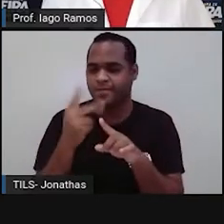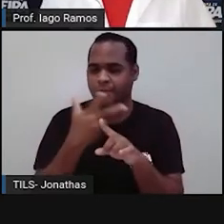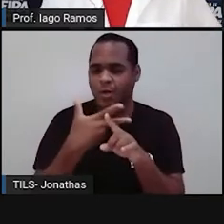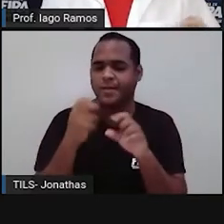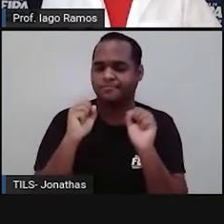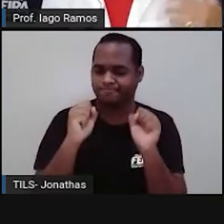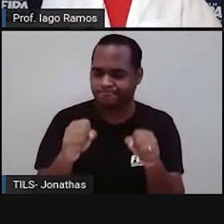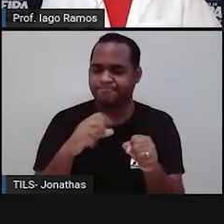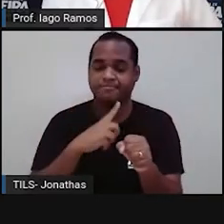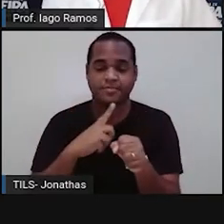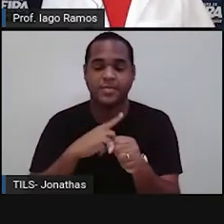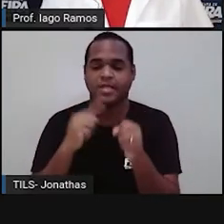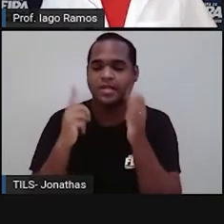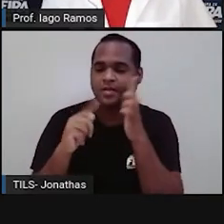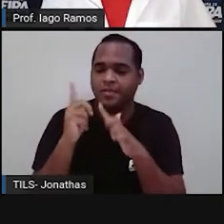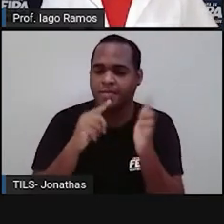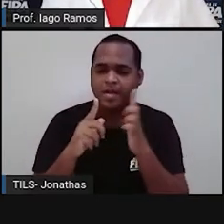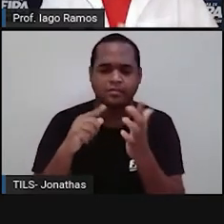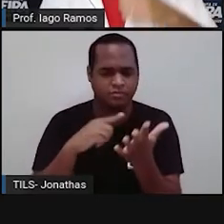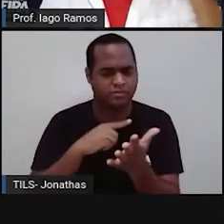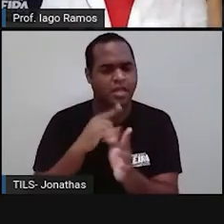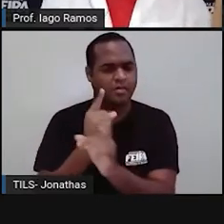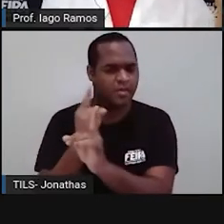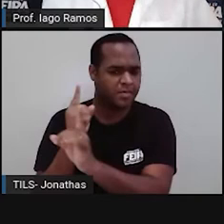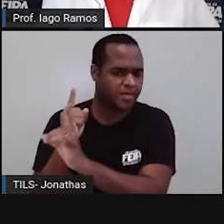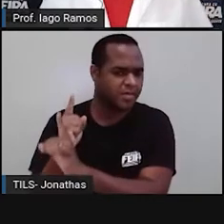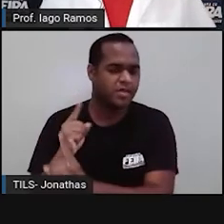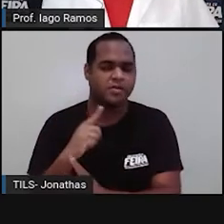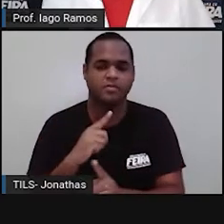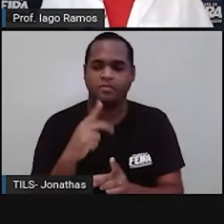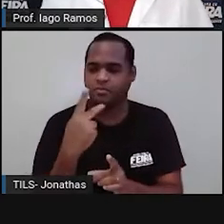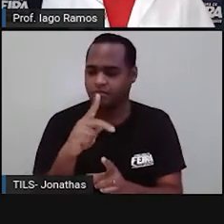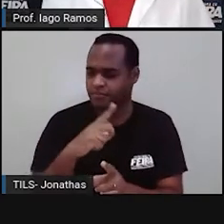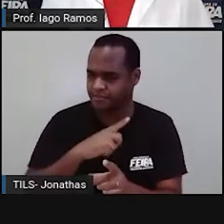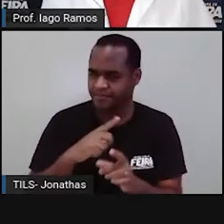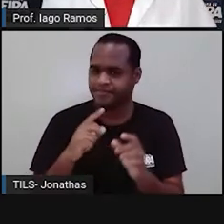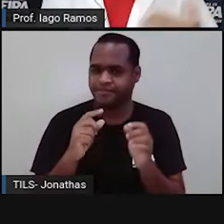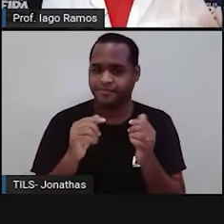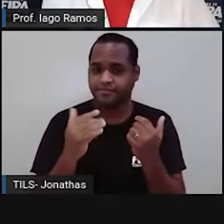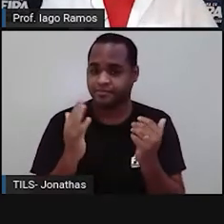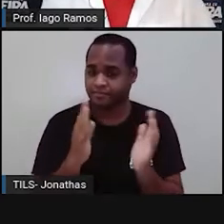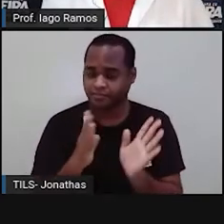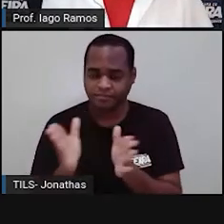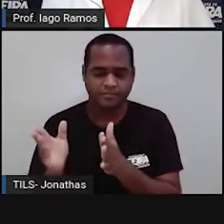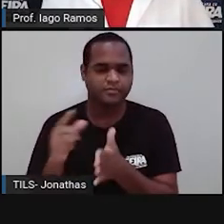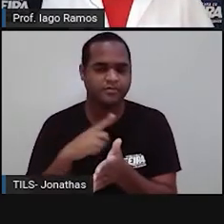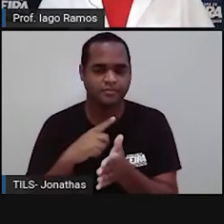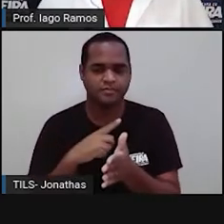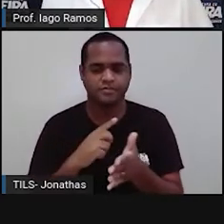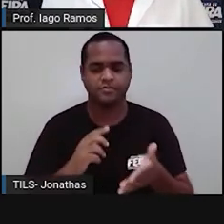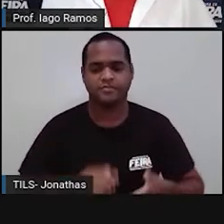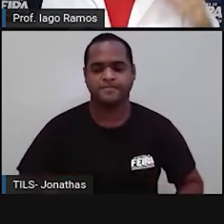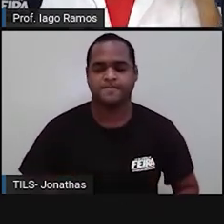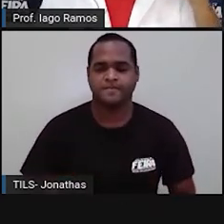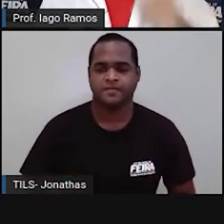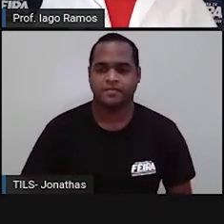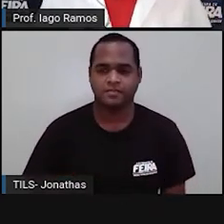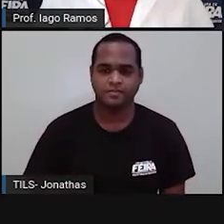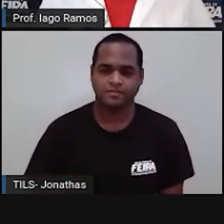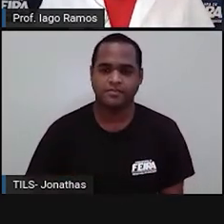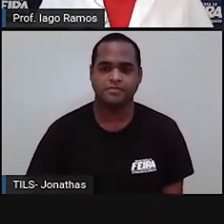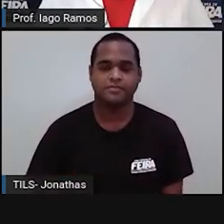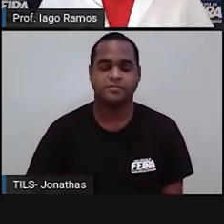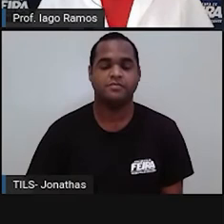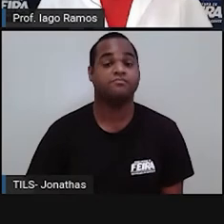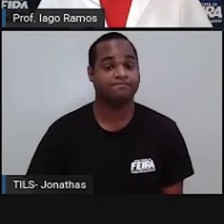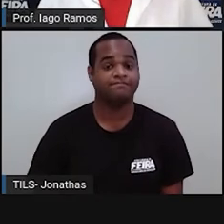momento. Se é que você já não tenha jogado, se é que você não já acessou esse jogo antes dessa aula aqui. Beleza? Então, vamos lá. Eu vou